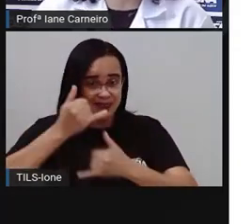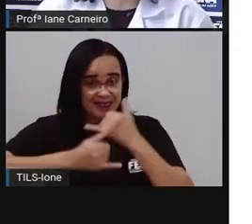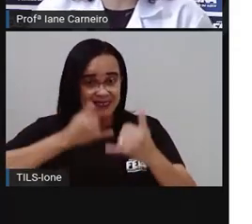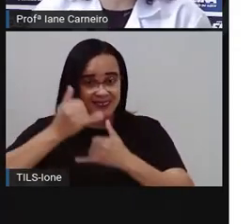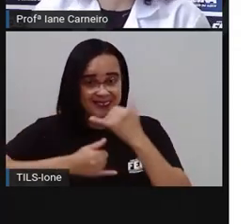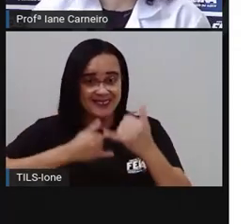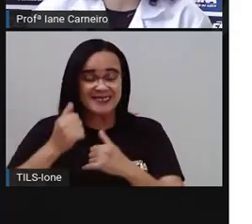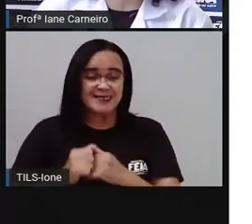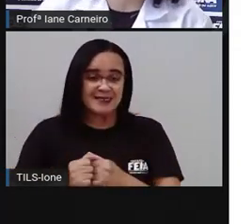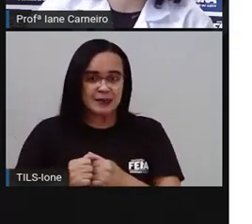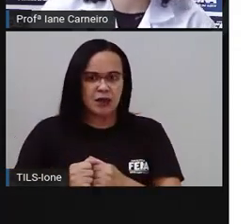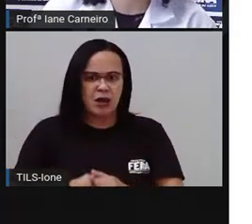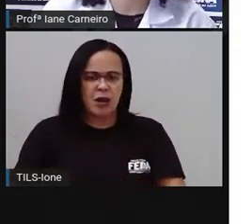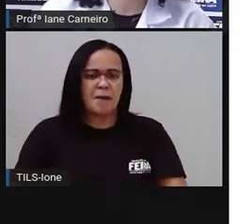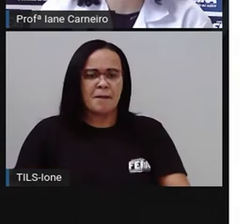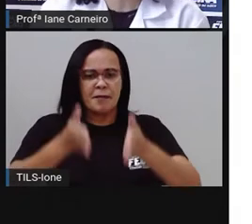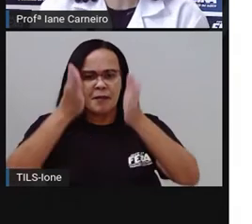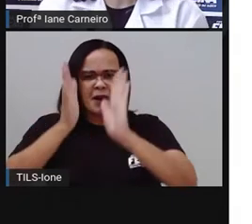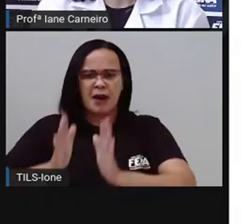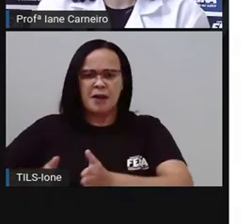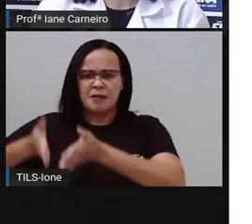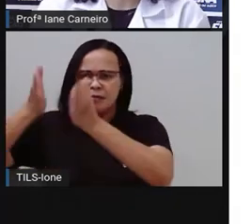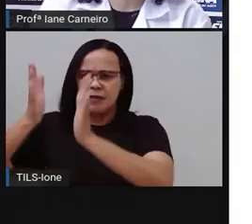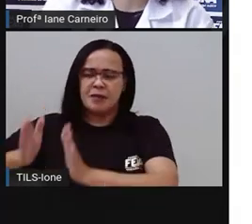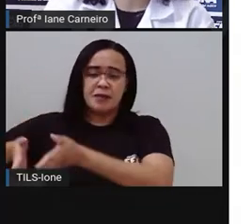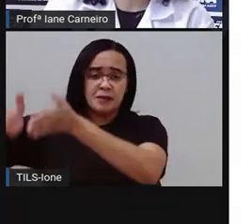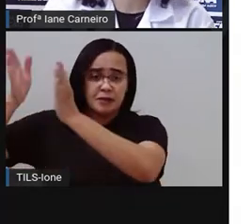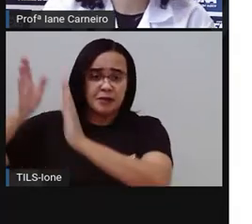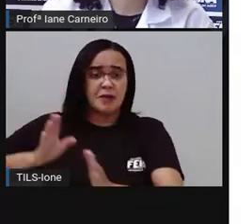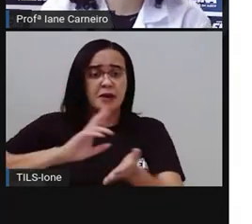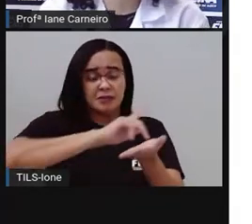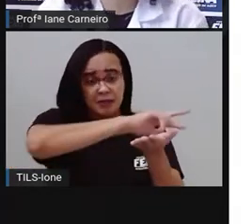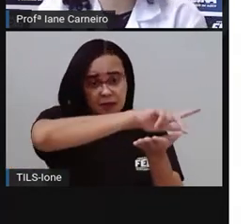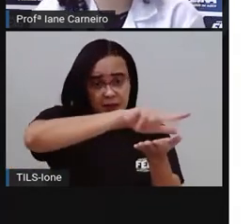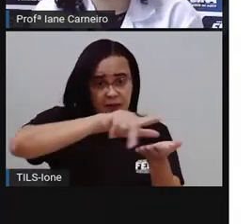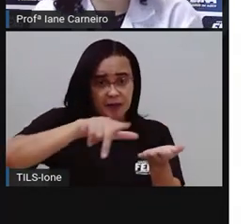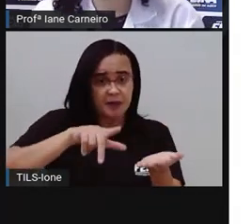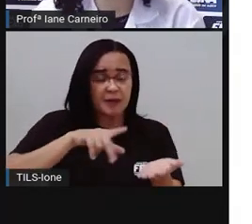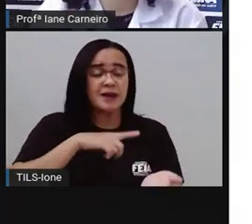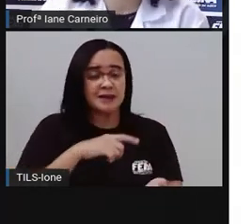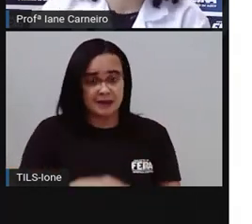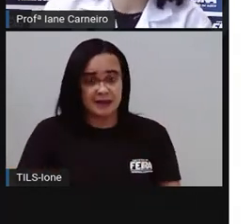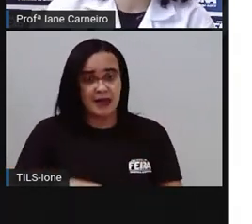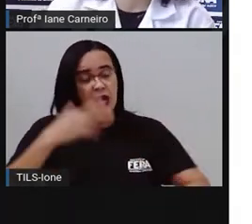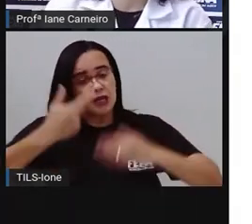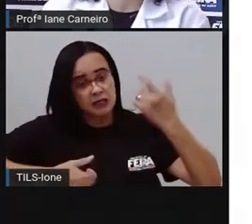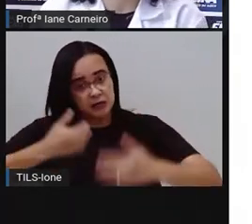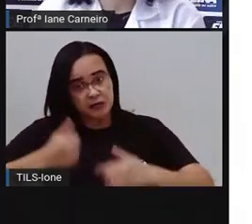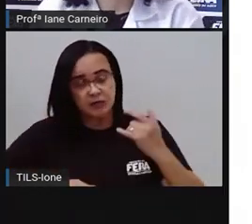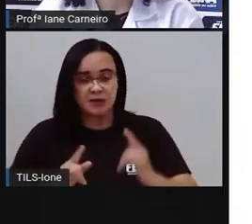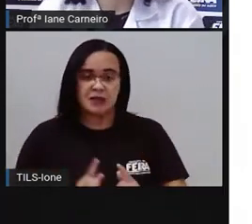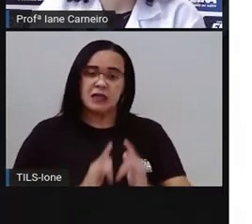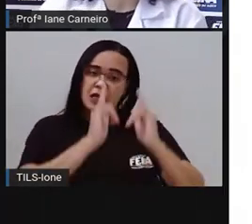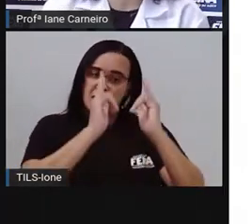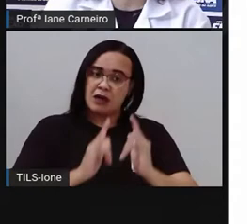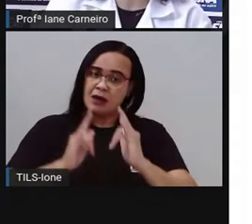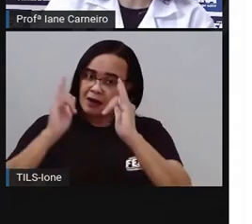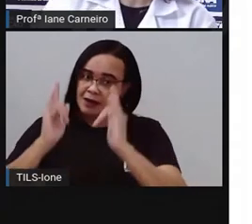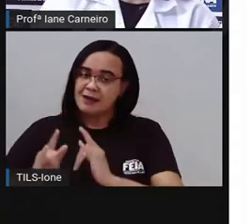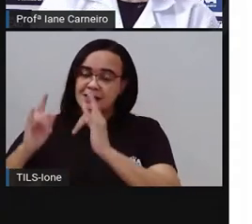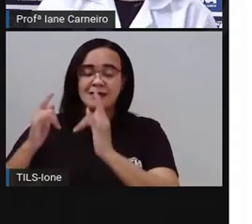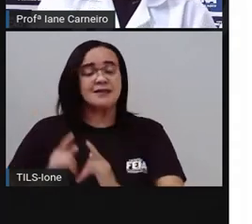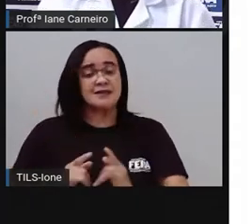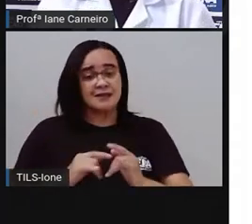com paredes de diversos tipos. E aí ele foi falando das casas que tem prédios com lojas dentro.